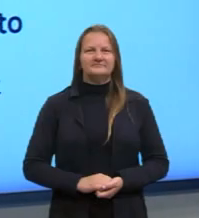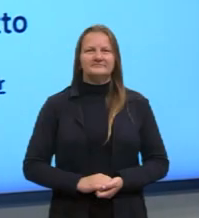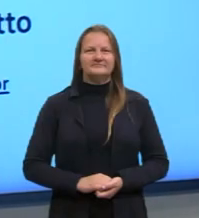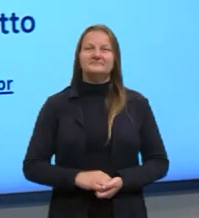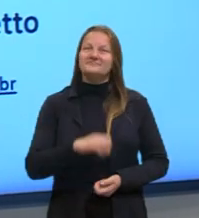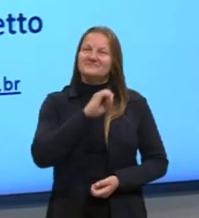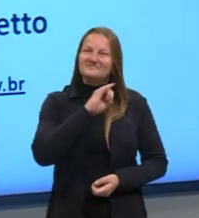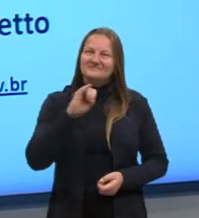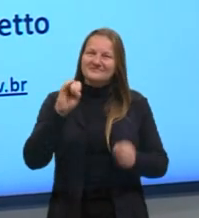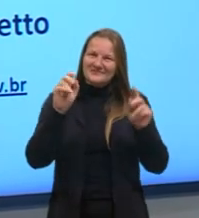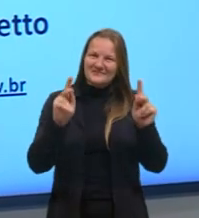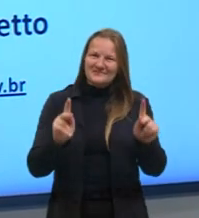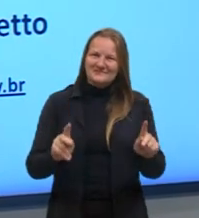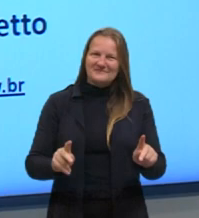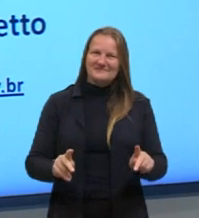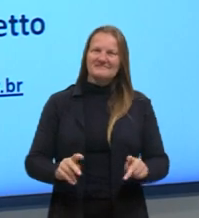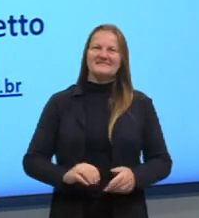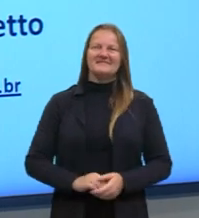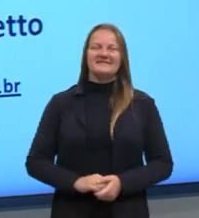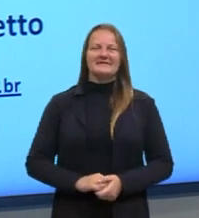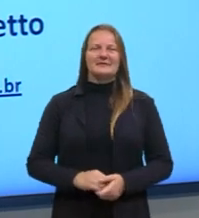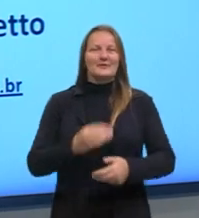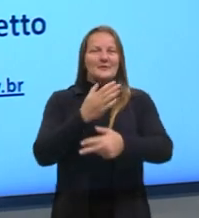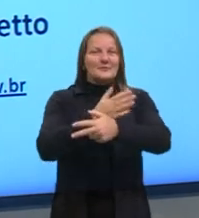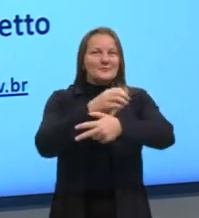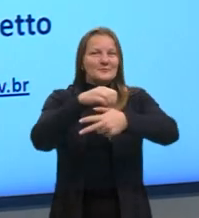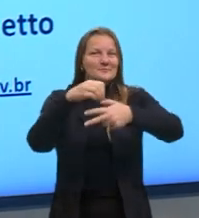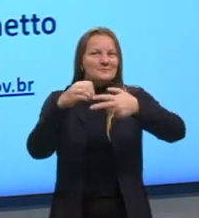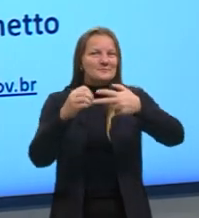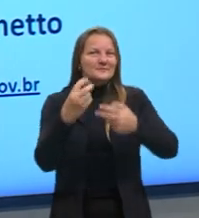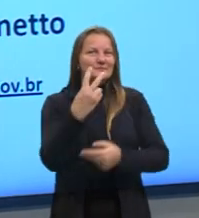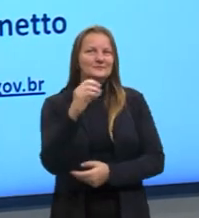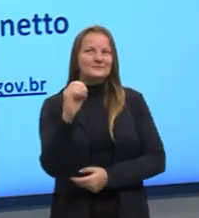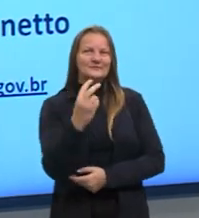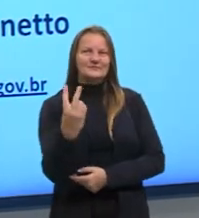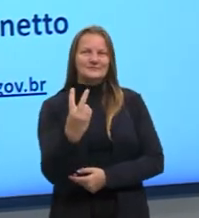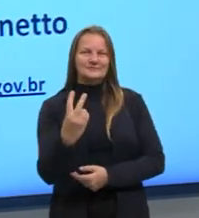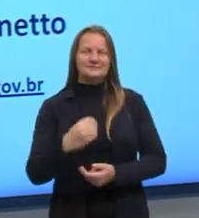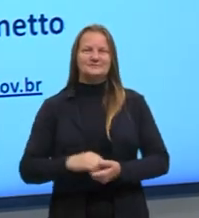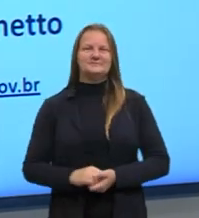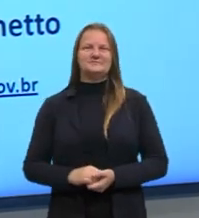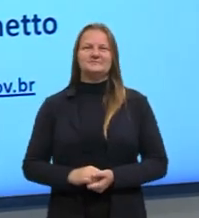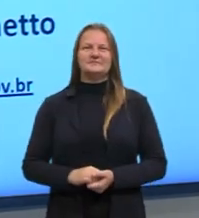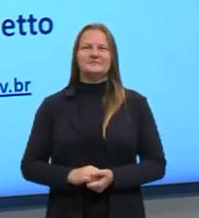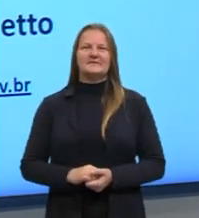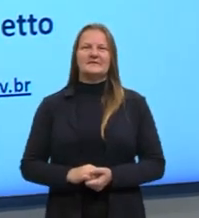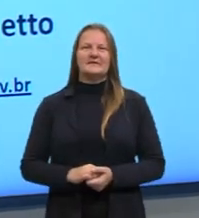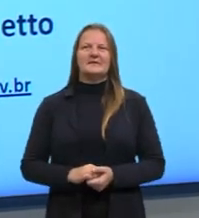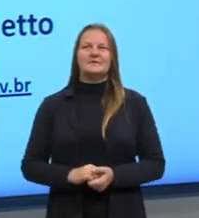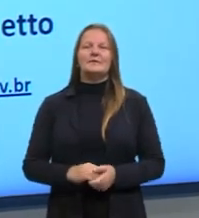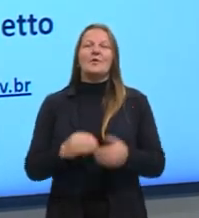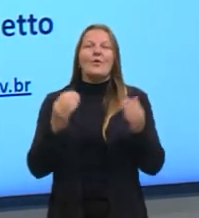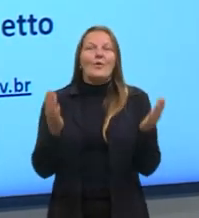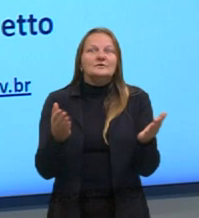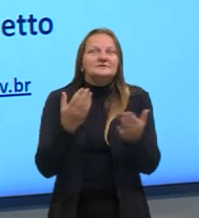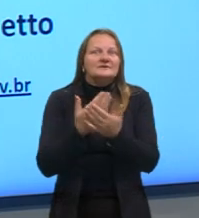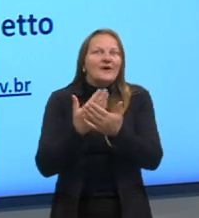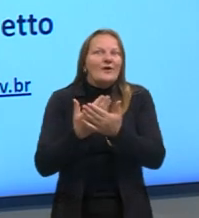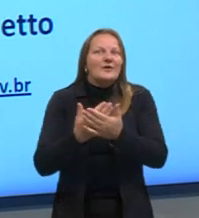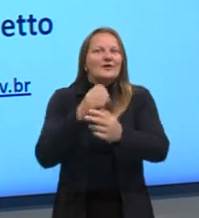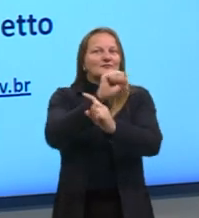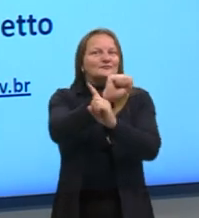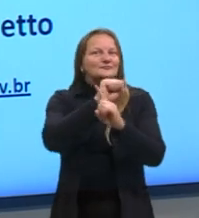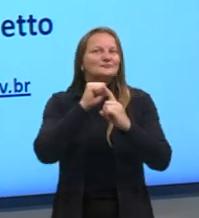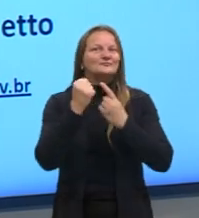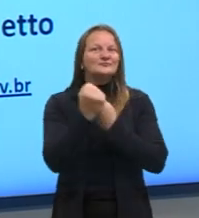Olá meninos e meninas do Enem 2022, sejam todos bem-vindas, todos bem-vindas para mais uma aula de Sociologia neste